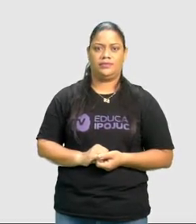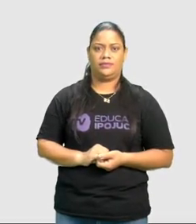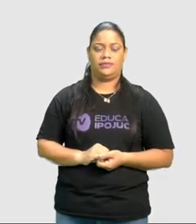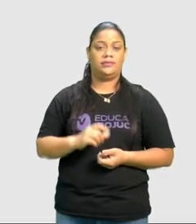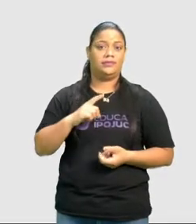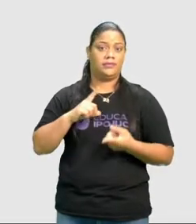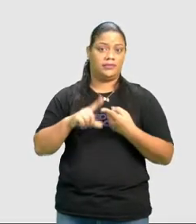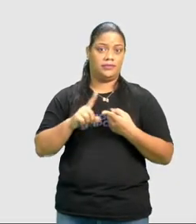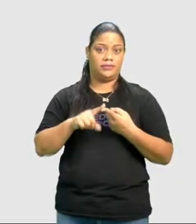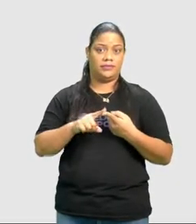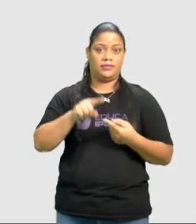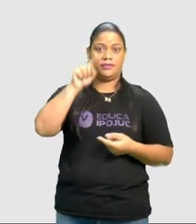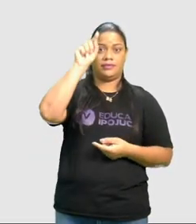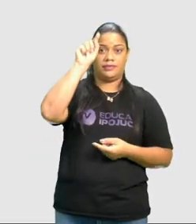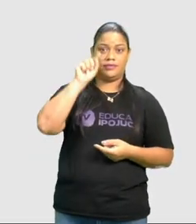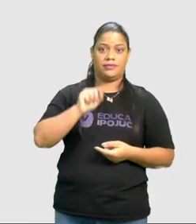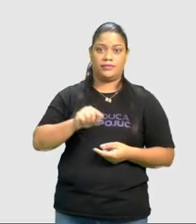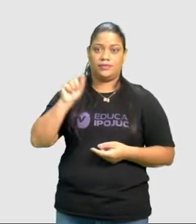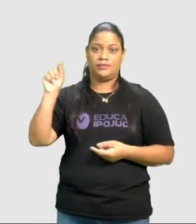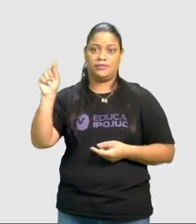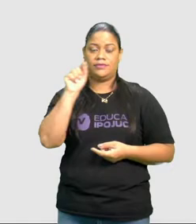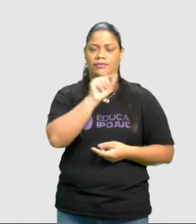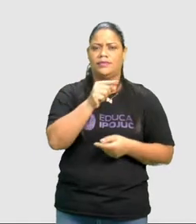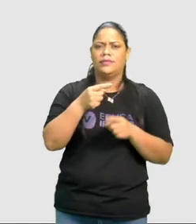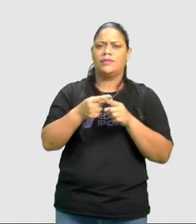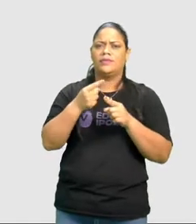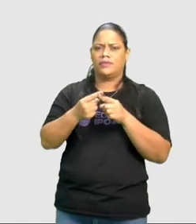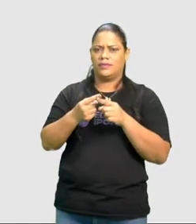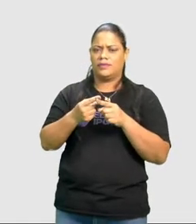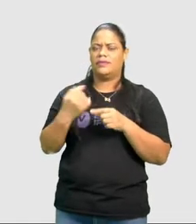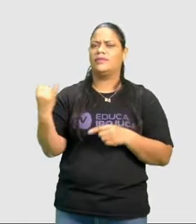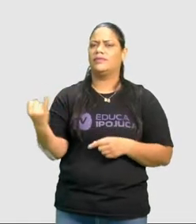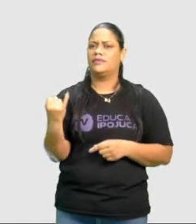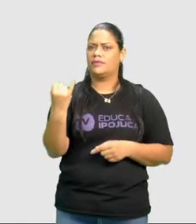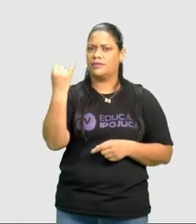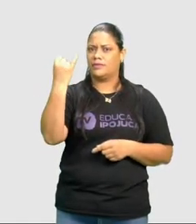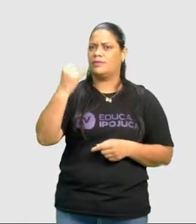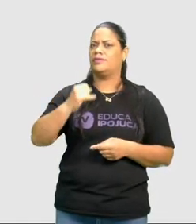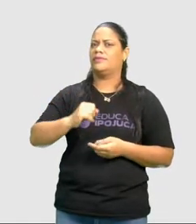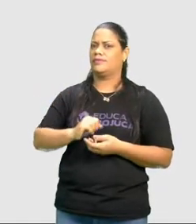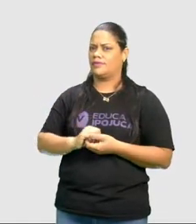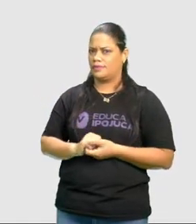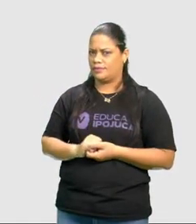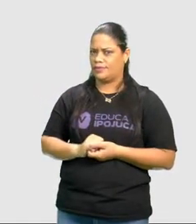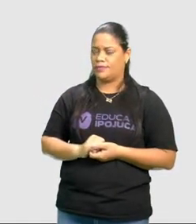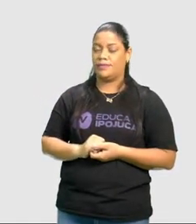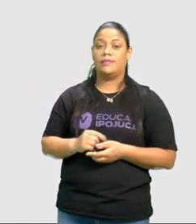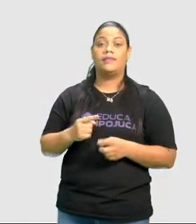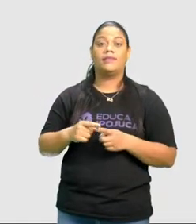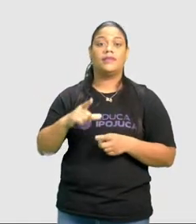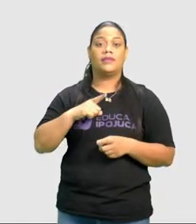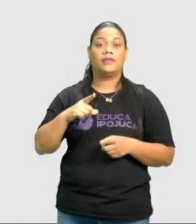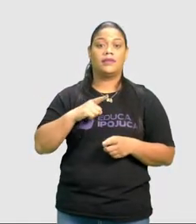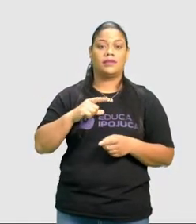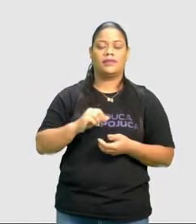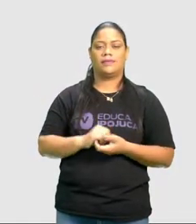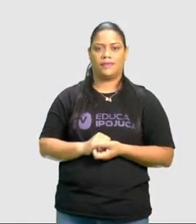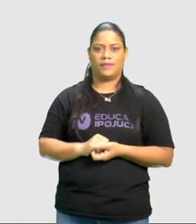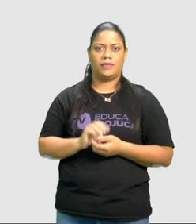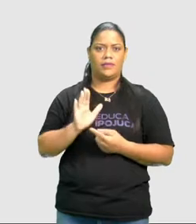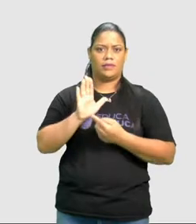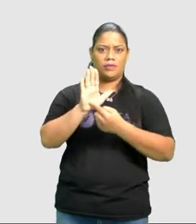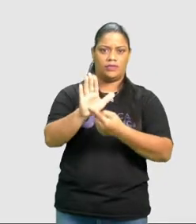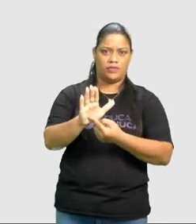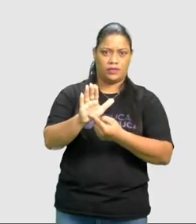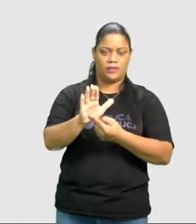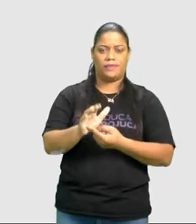Temos a rosa dos ventos. Por que é importante a rosa dos ventos? Porque tem os pontos cardeais, onde ela vai